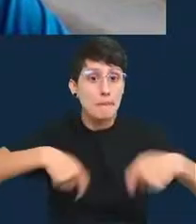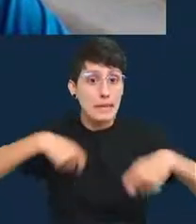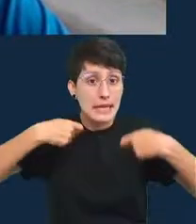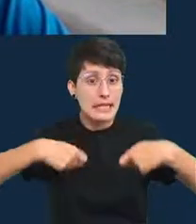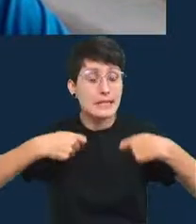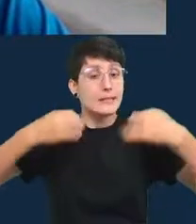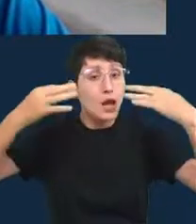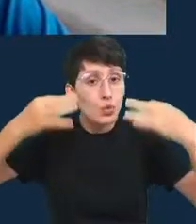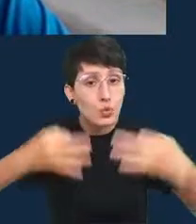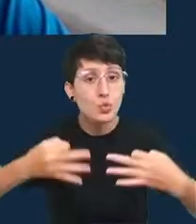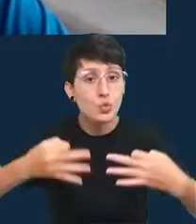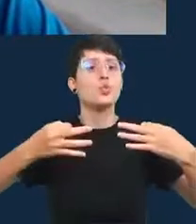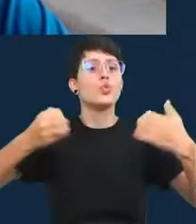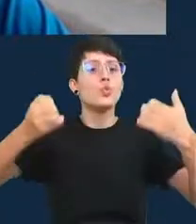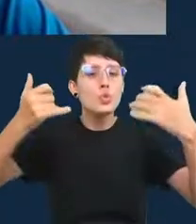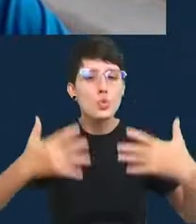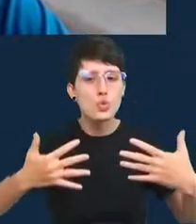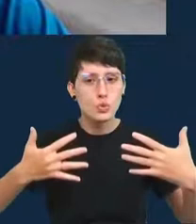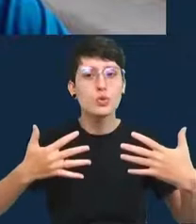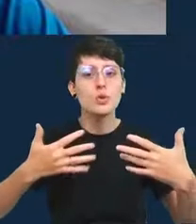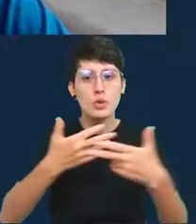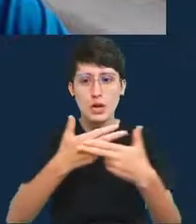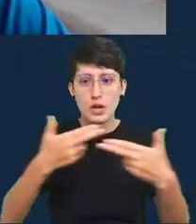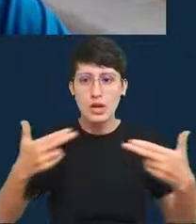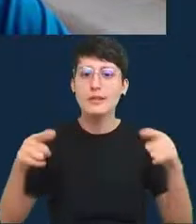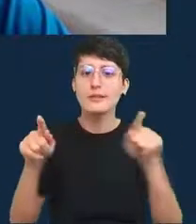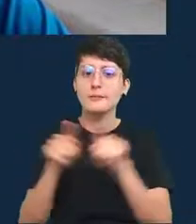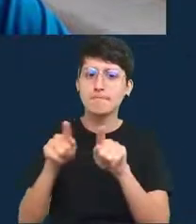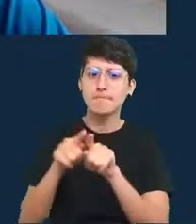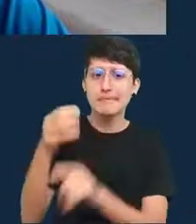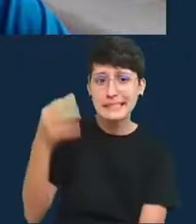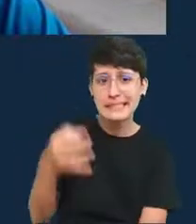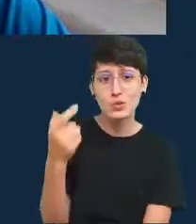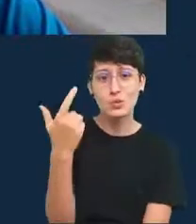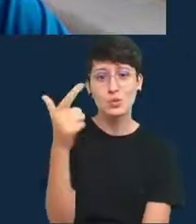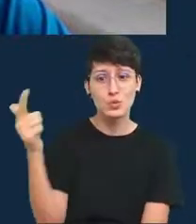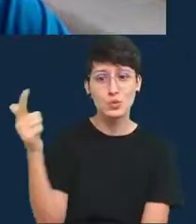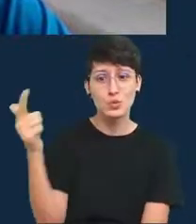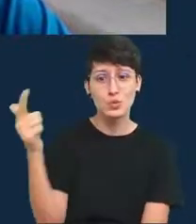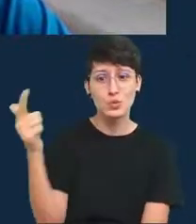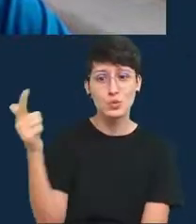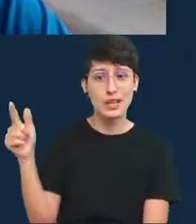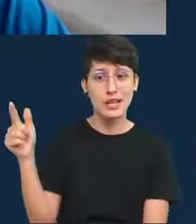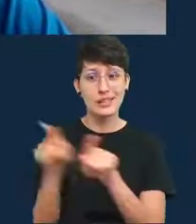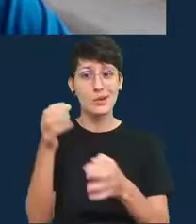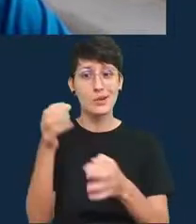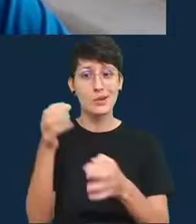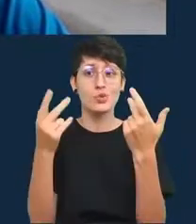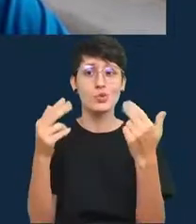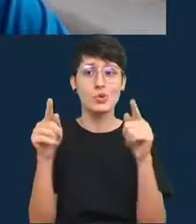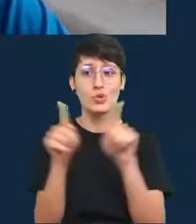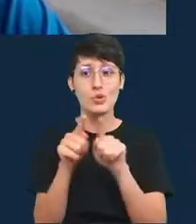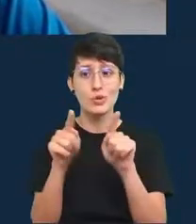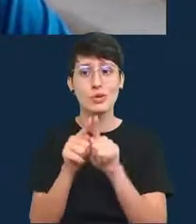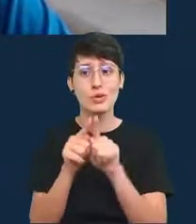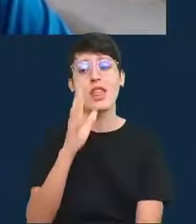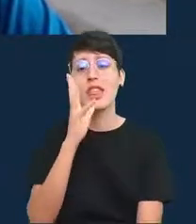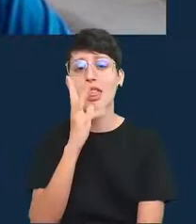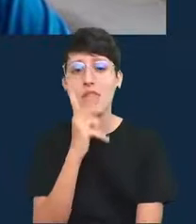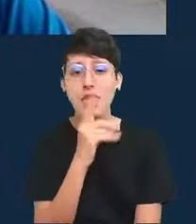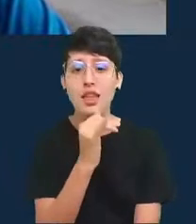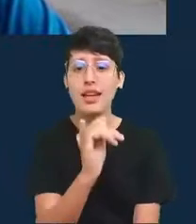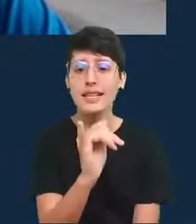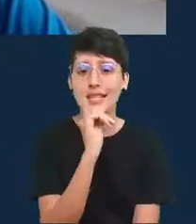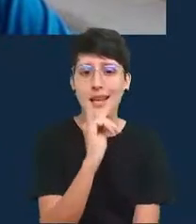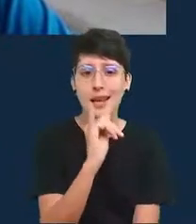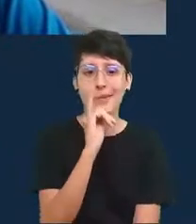que as coisas são incertas e ser justo é duro no sentido de que num gráfico a gente